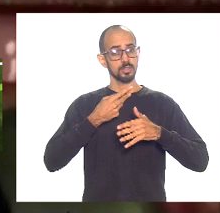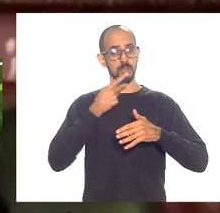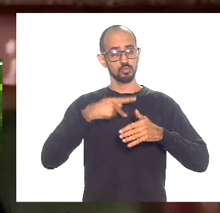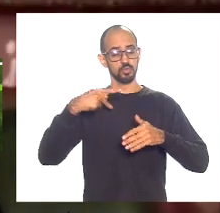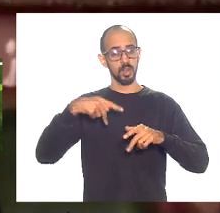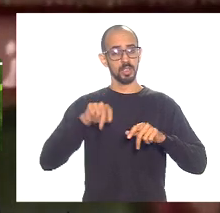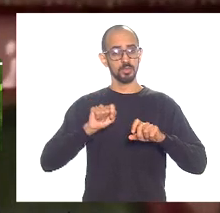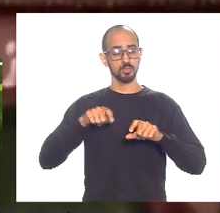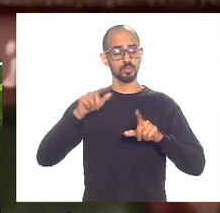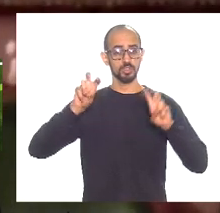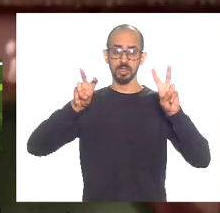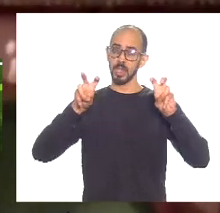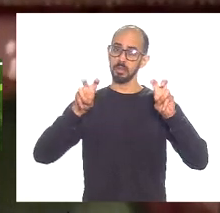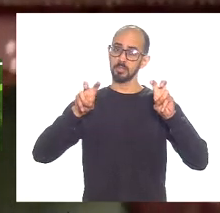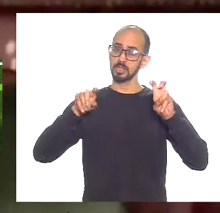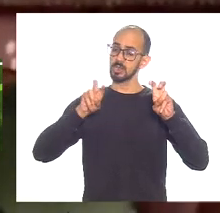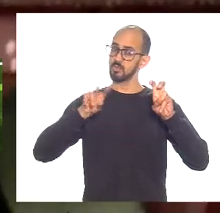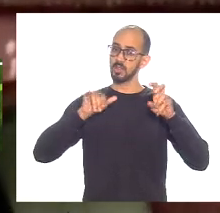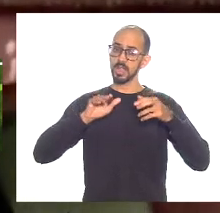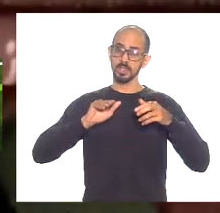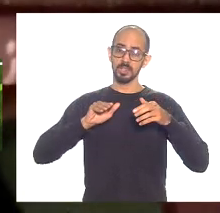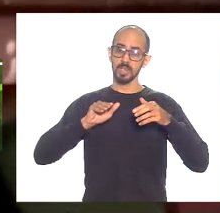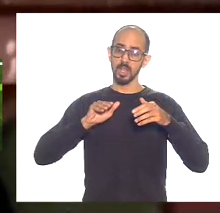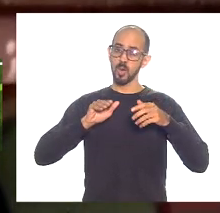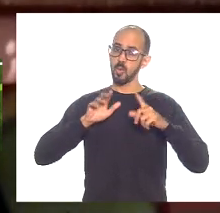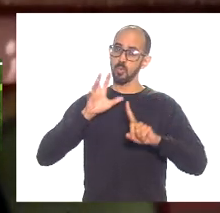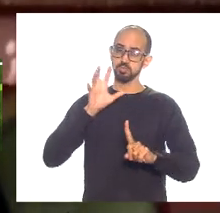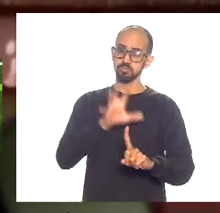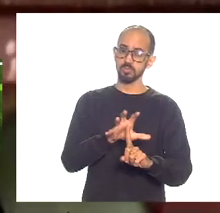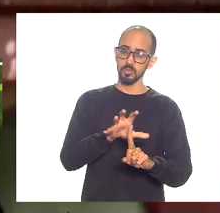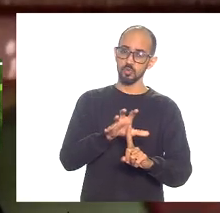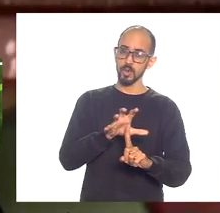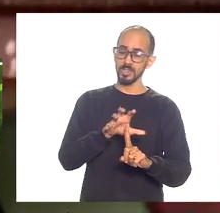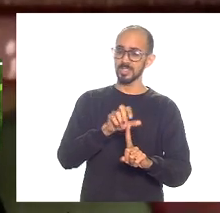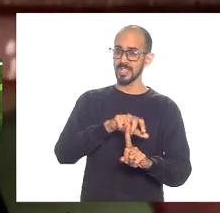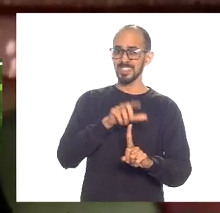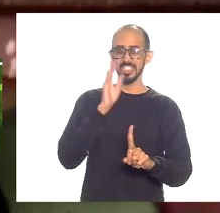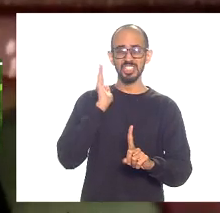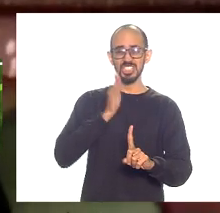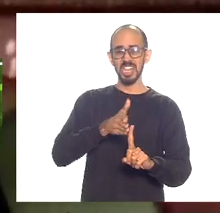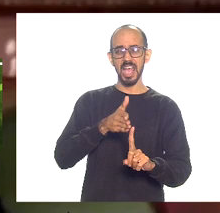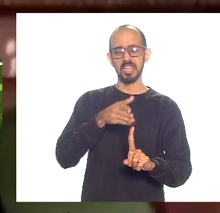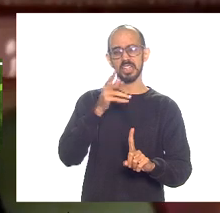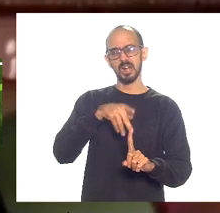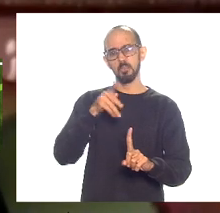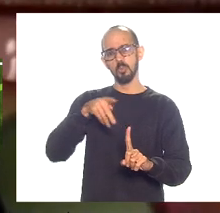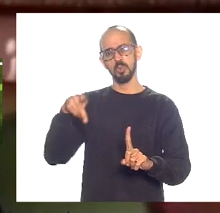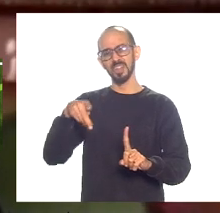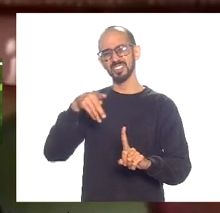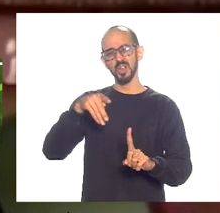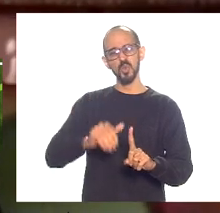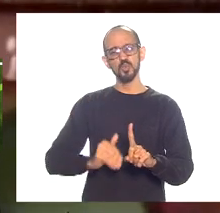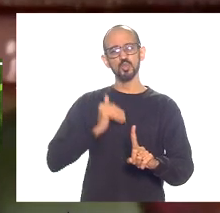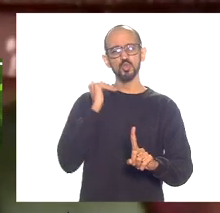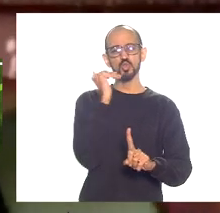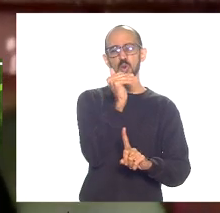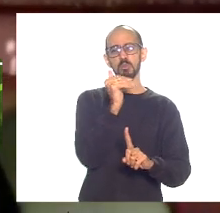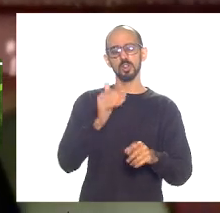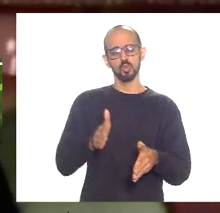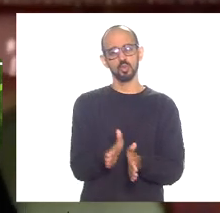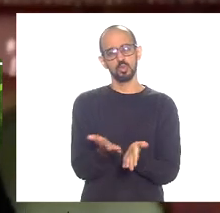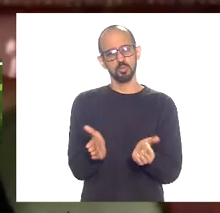diretamente a população como um todo mas sobretudo a população mais pobre então